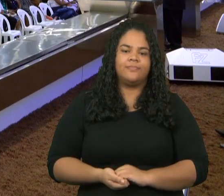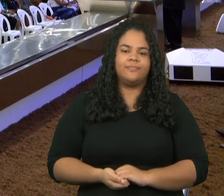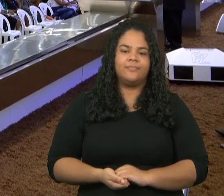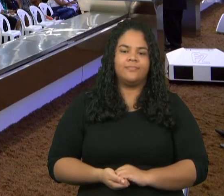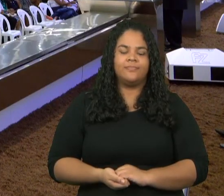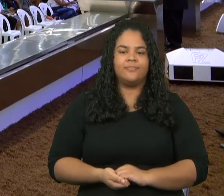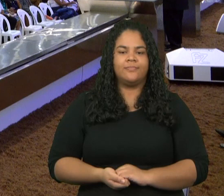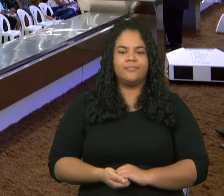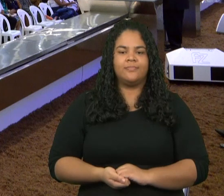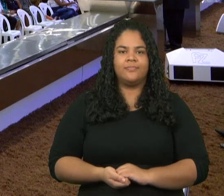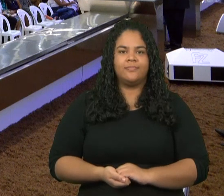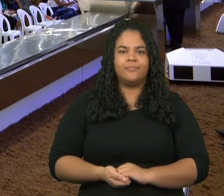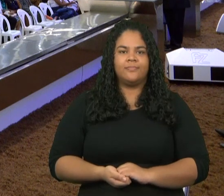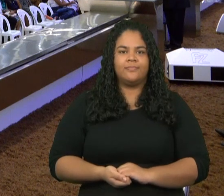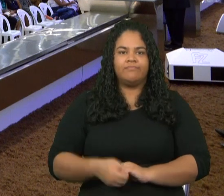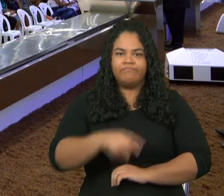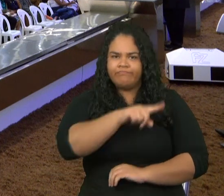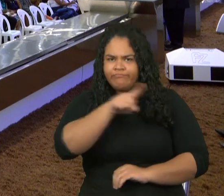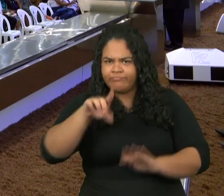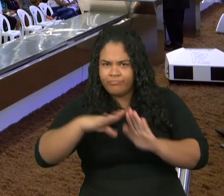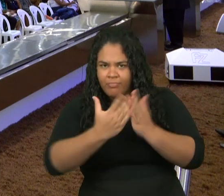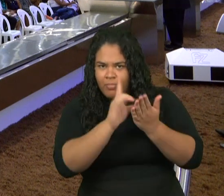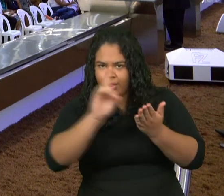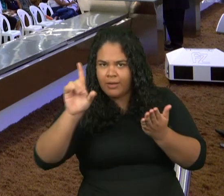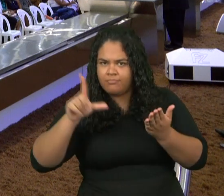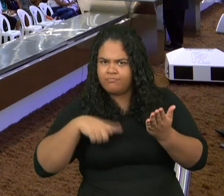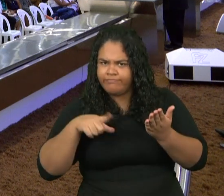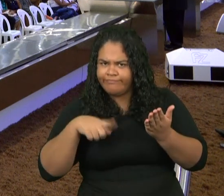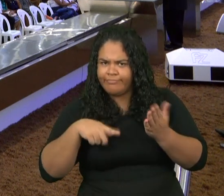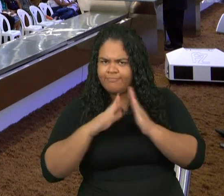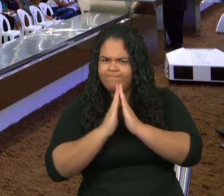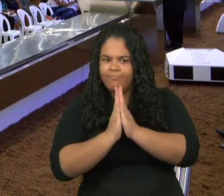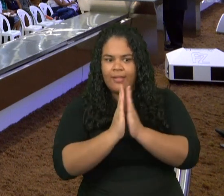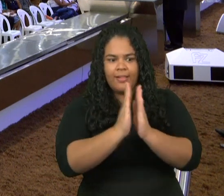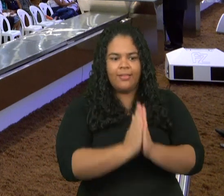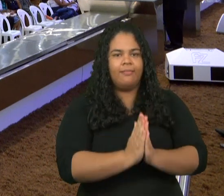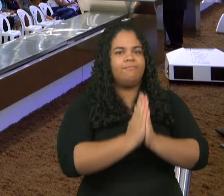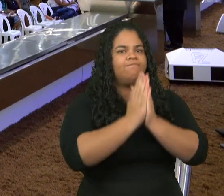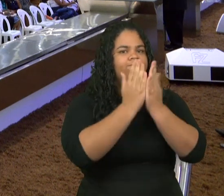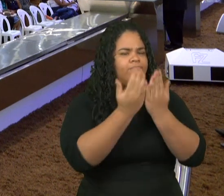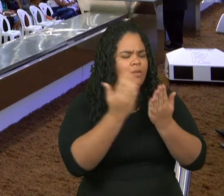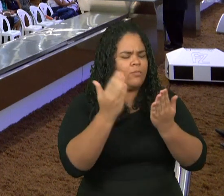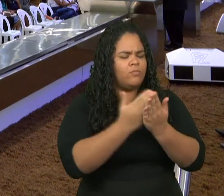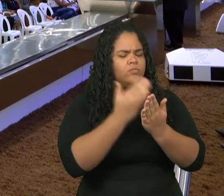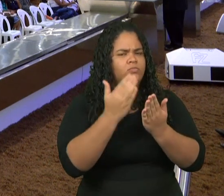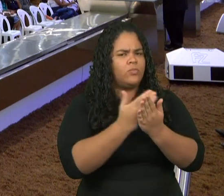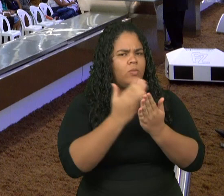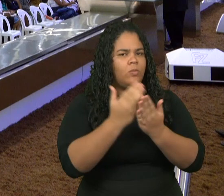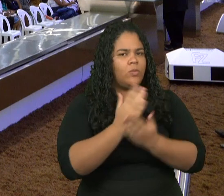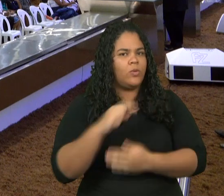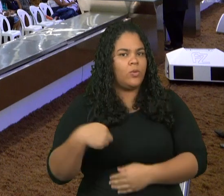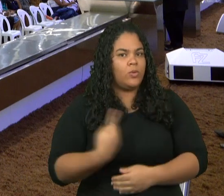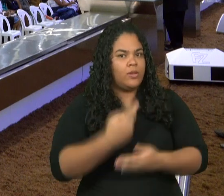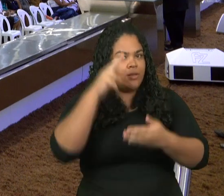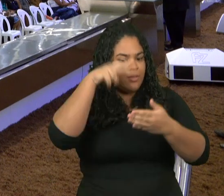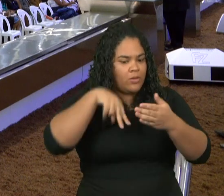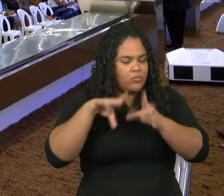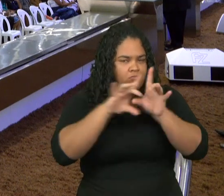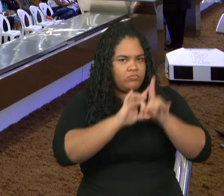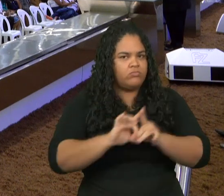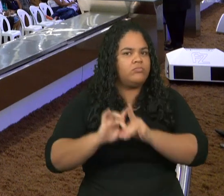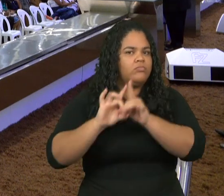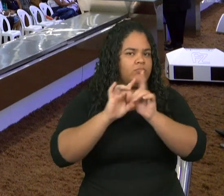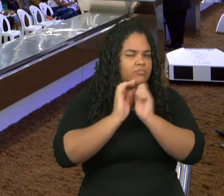Quem trouxe sua Bíblia, por favor, abra para juntos lermos.